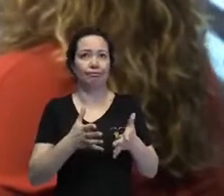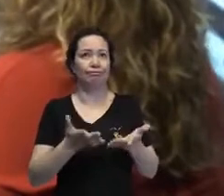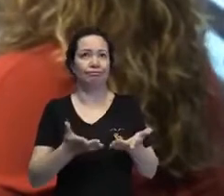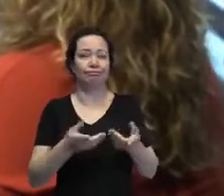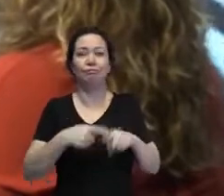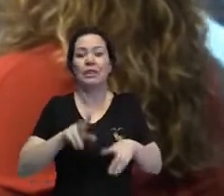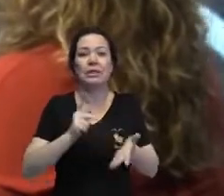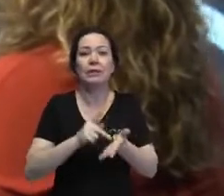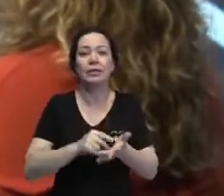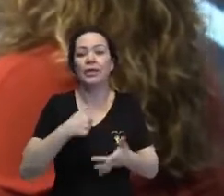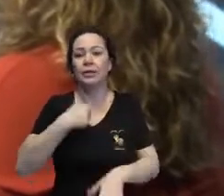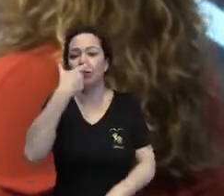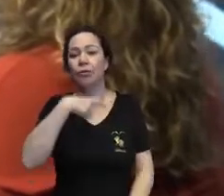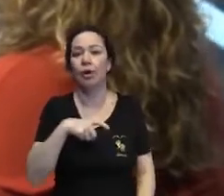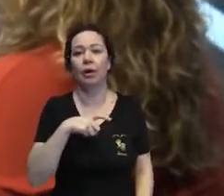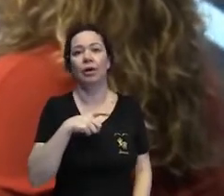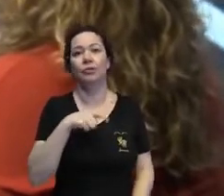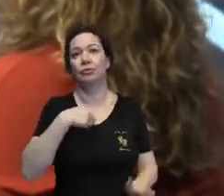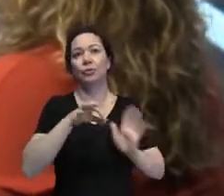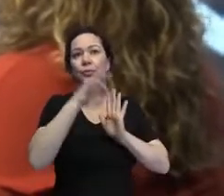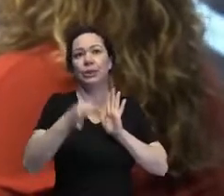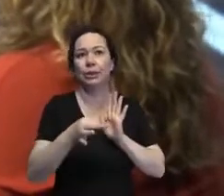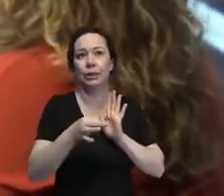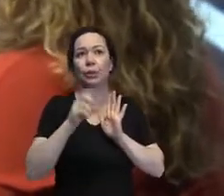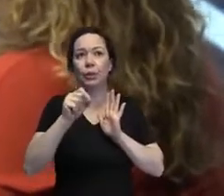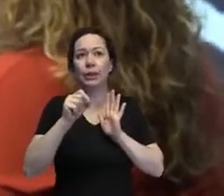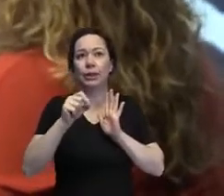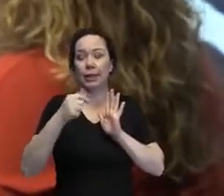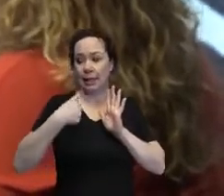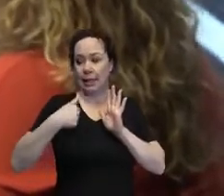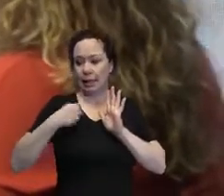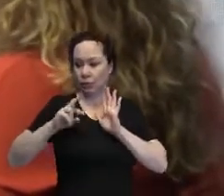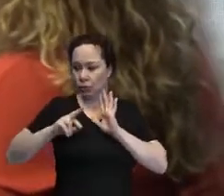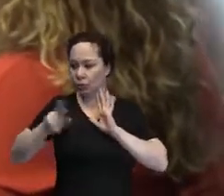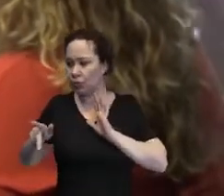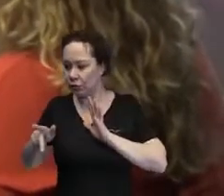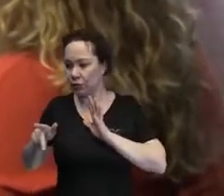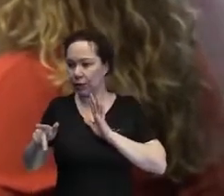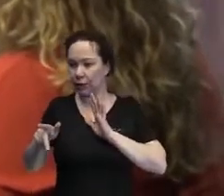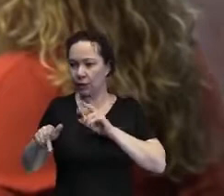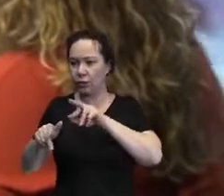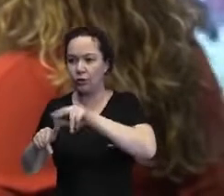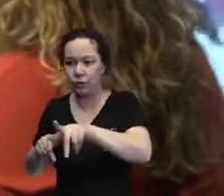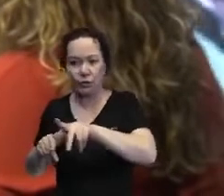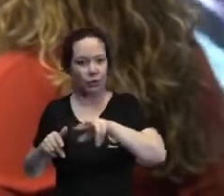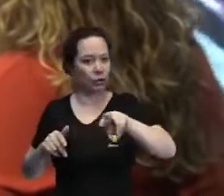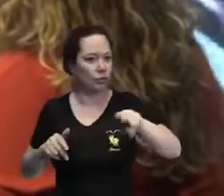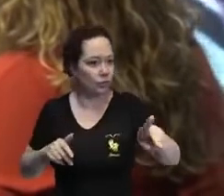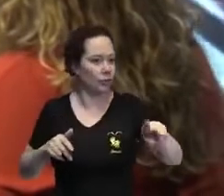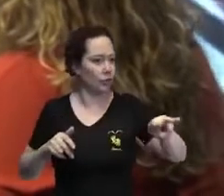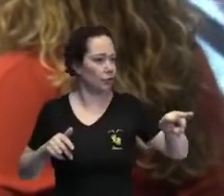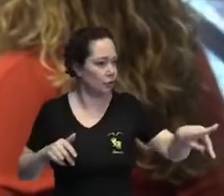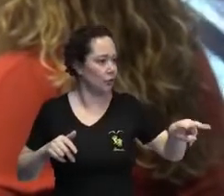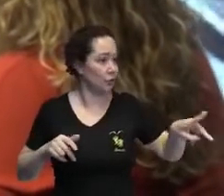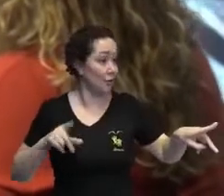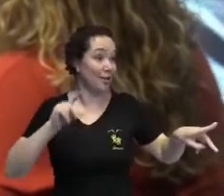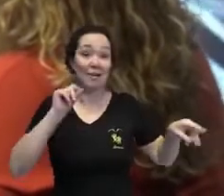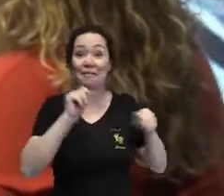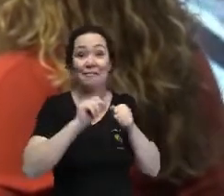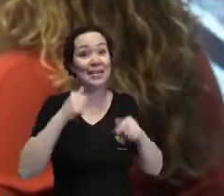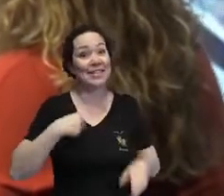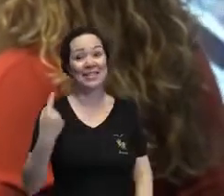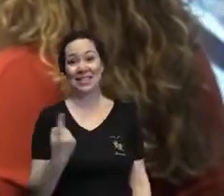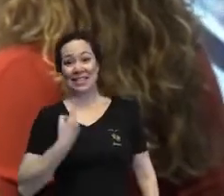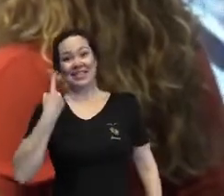o que a gente tem de diferente que a gente viu como defeito é justamente o que nos torna únicos e especiais.